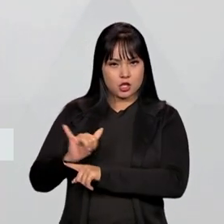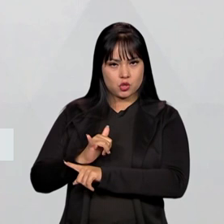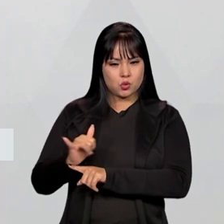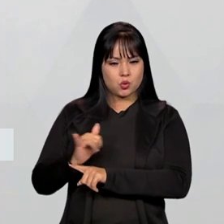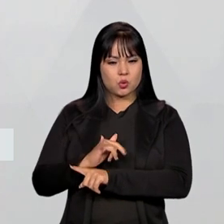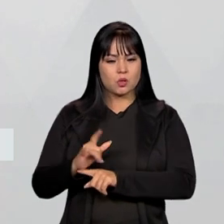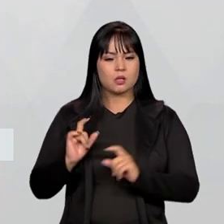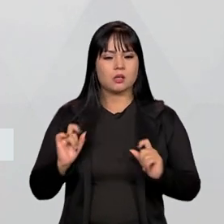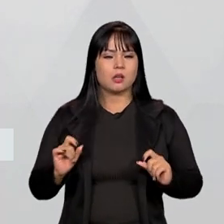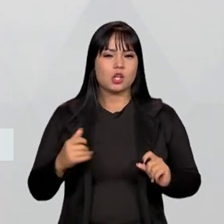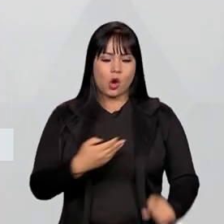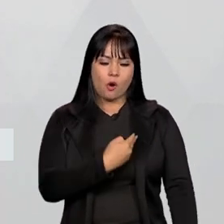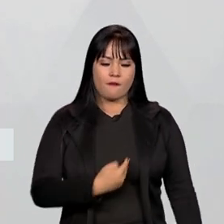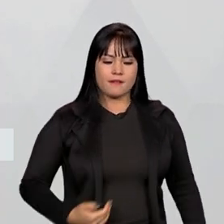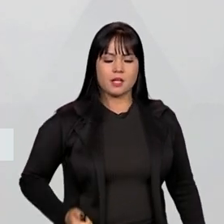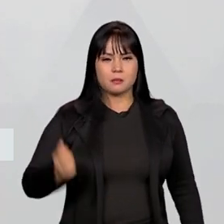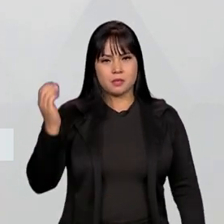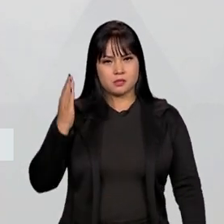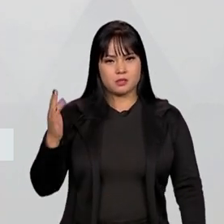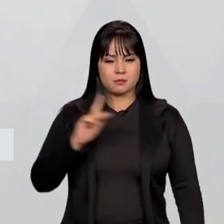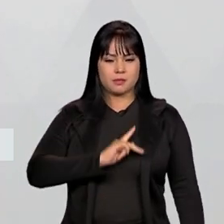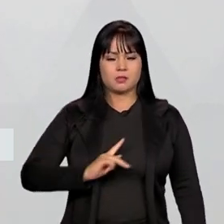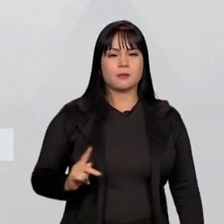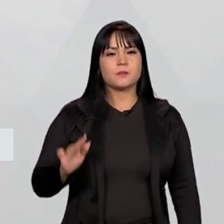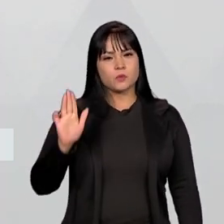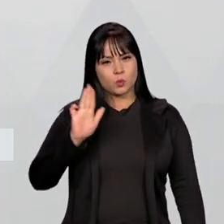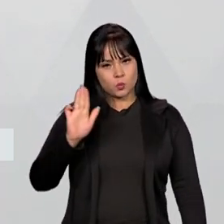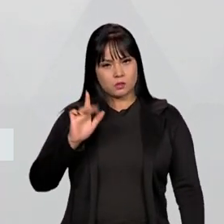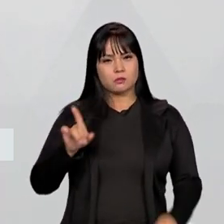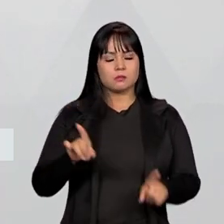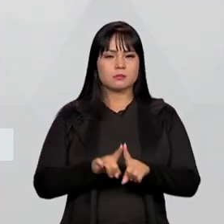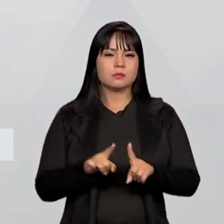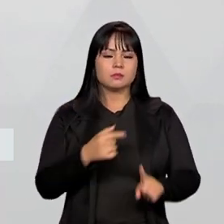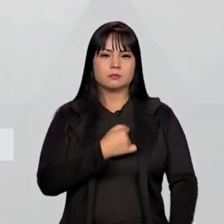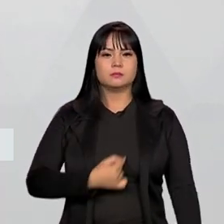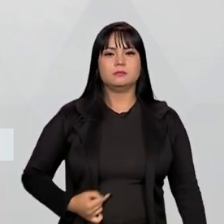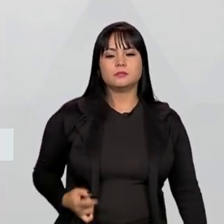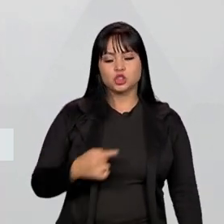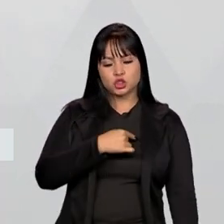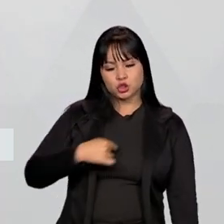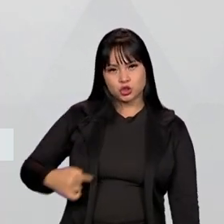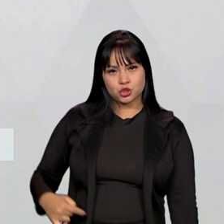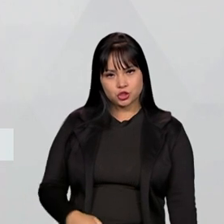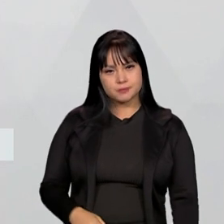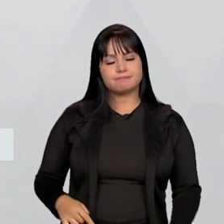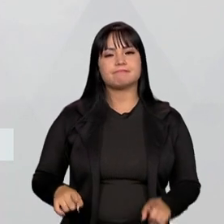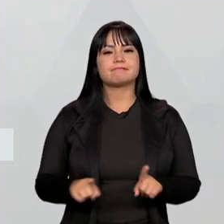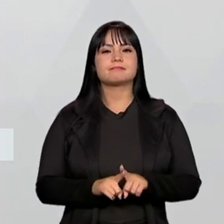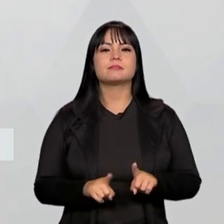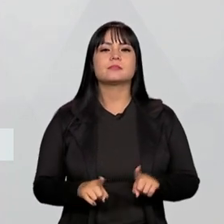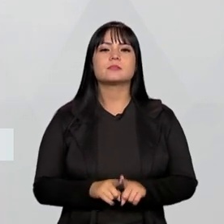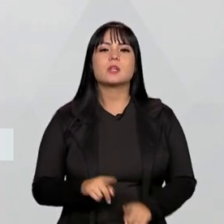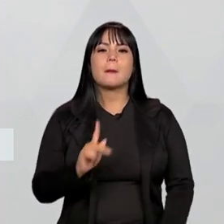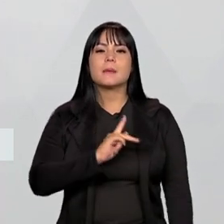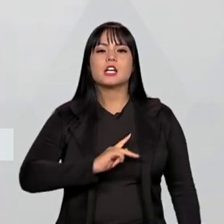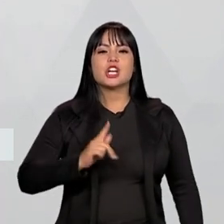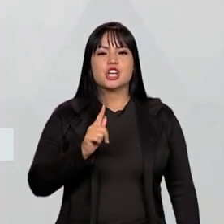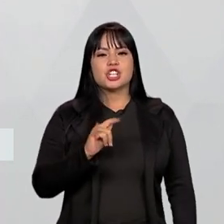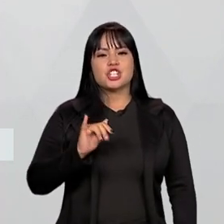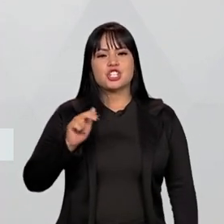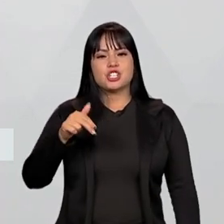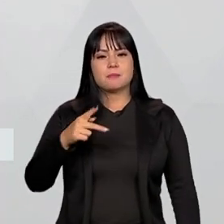tanto do governo brasileiro, do presidente Lula, quanto do governo chinês, do presidente Xi Jinping,